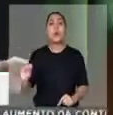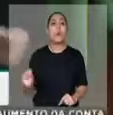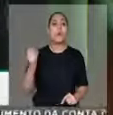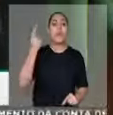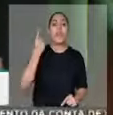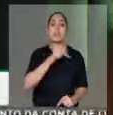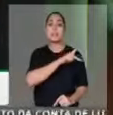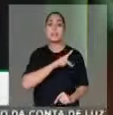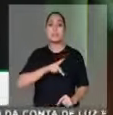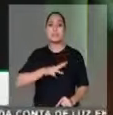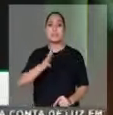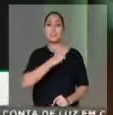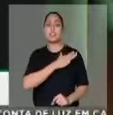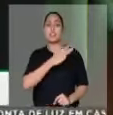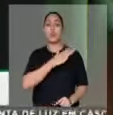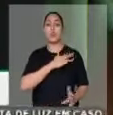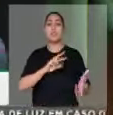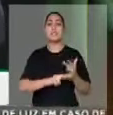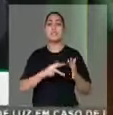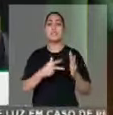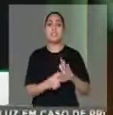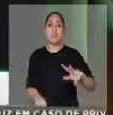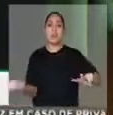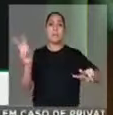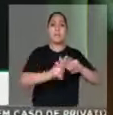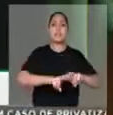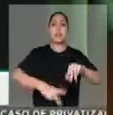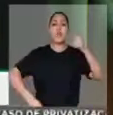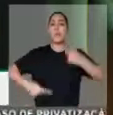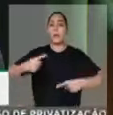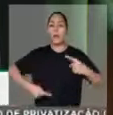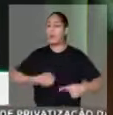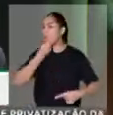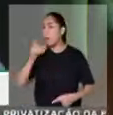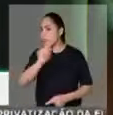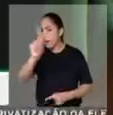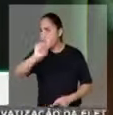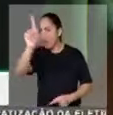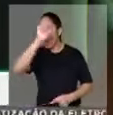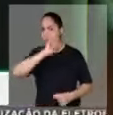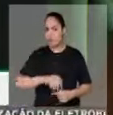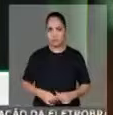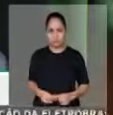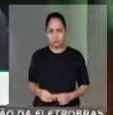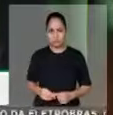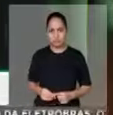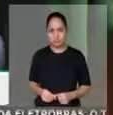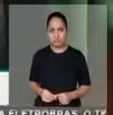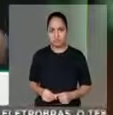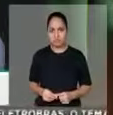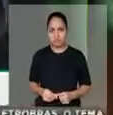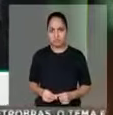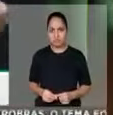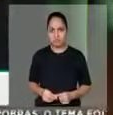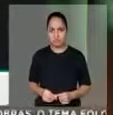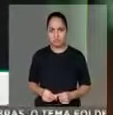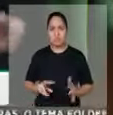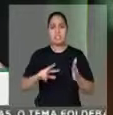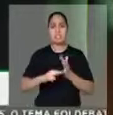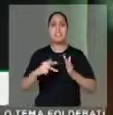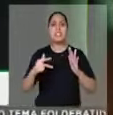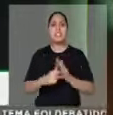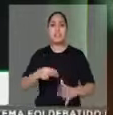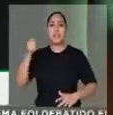Lula tem uma prisão política. O que não é bom. O que não é bom. Porque medidas